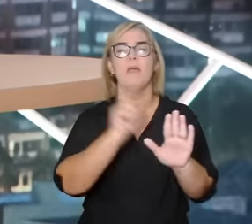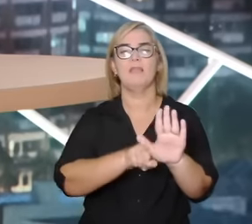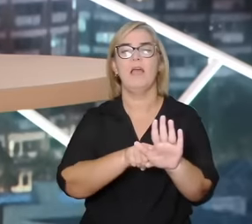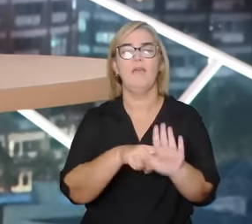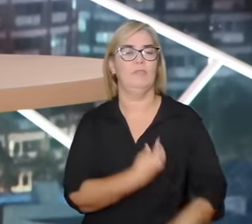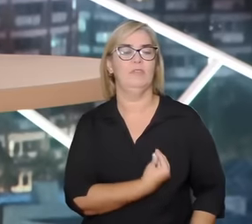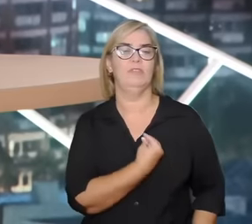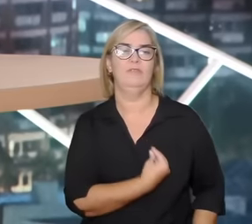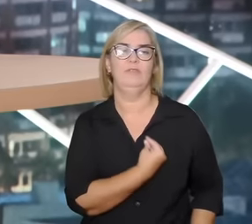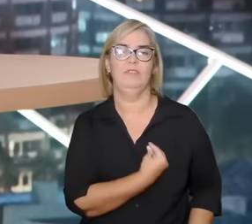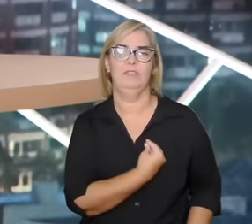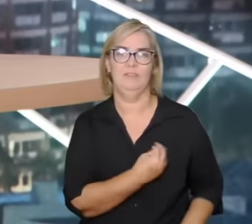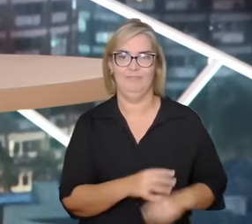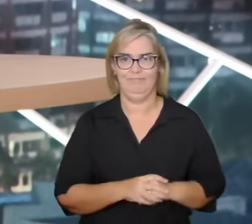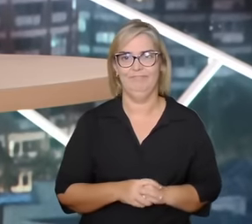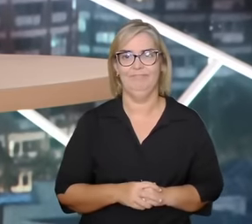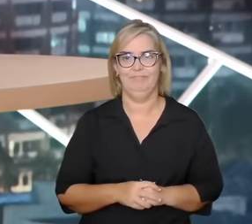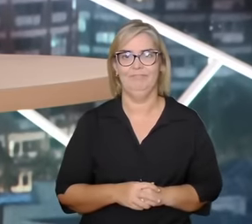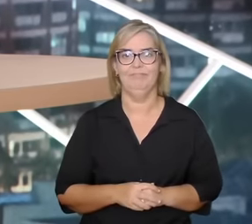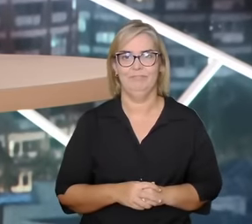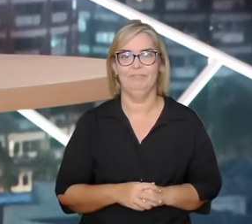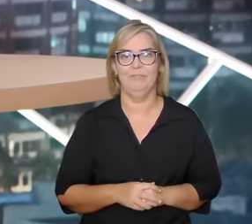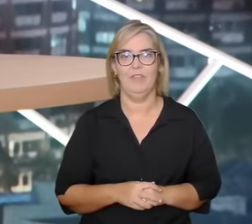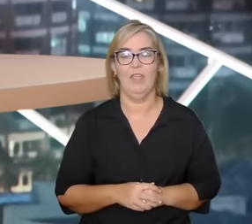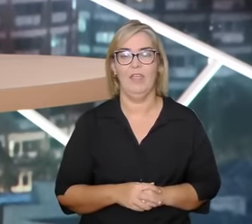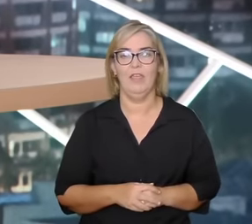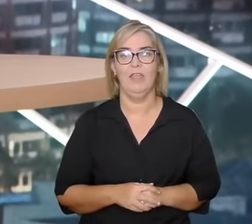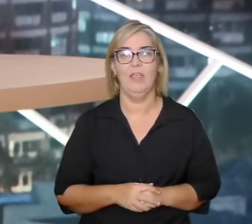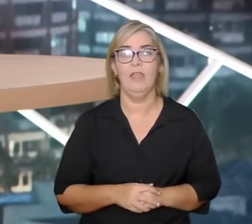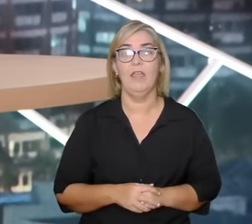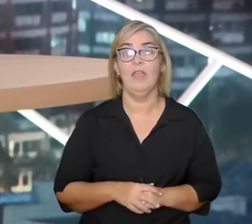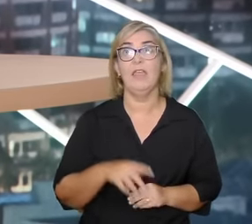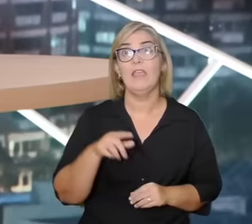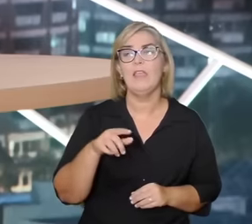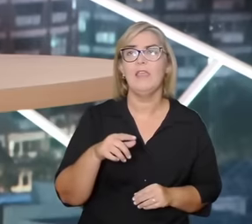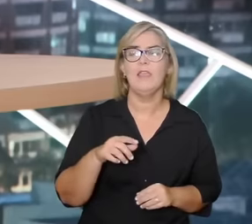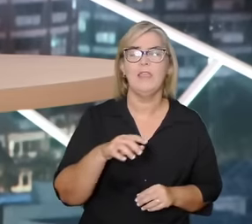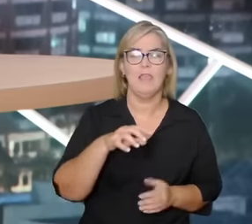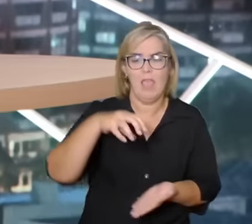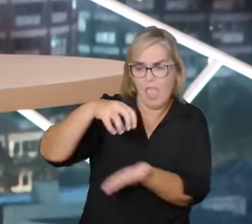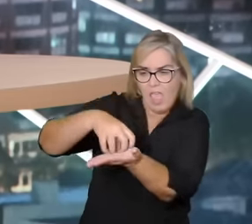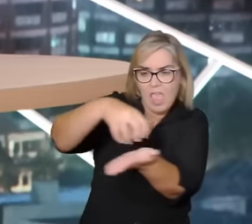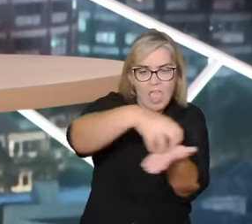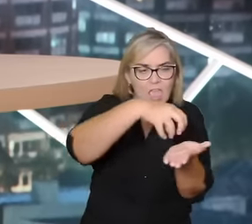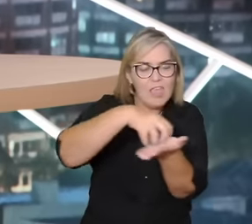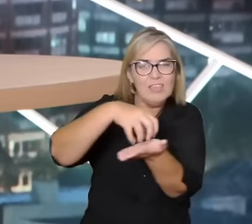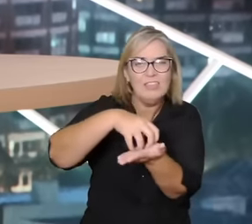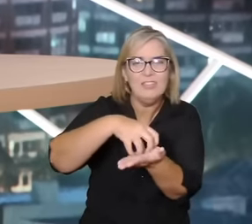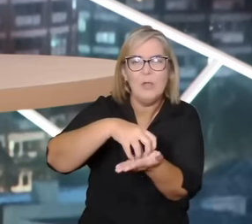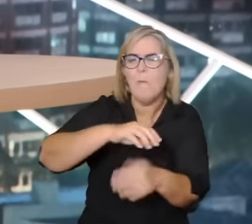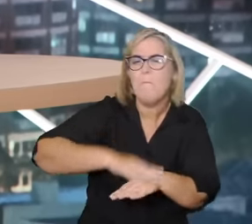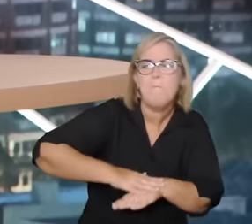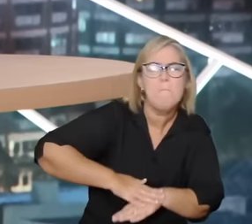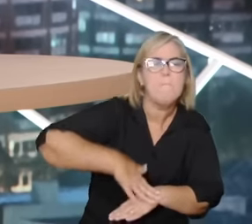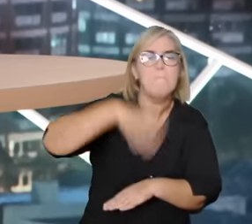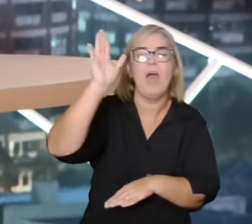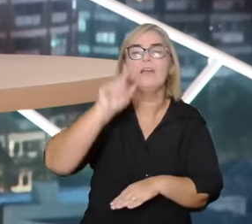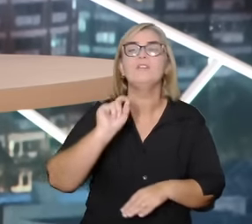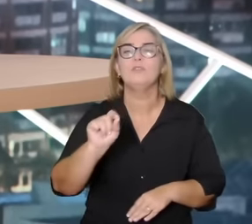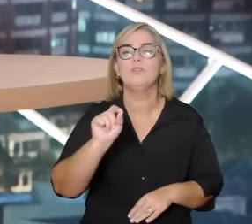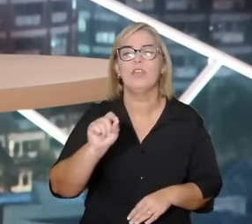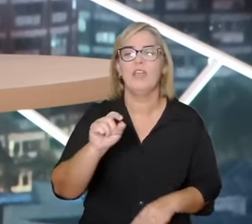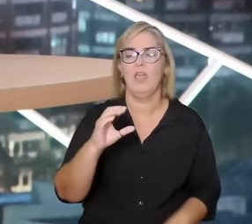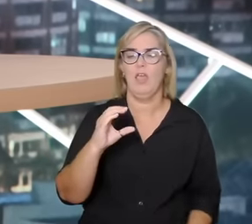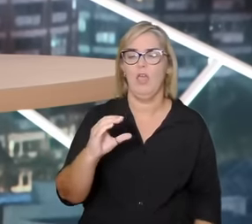cosmofobia e a cosmofilia era mais frequente em que regiões? na África e na América mais